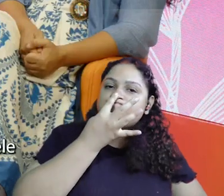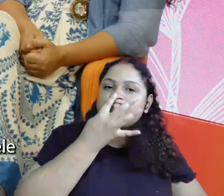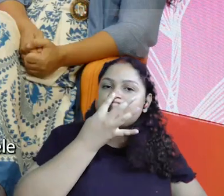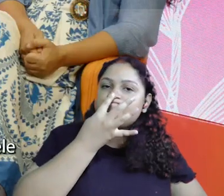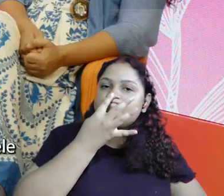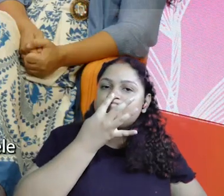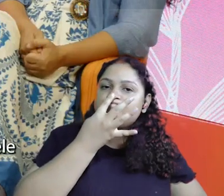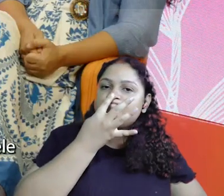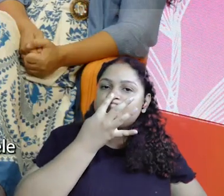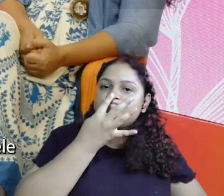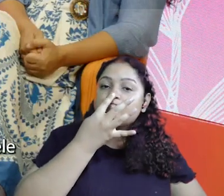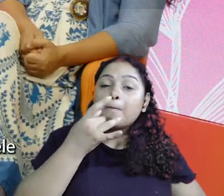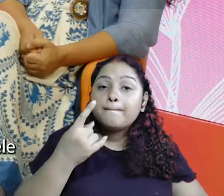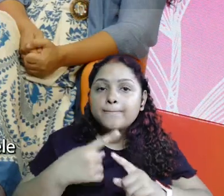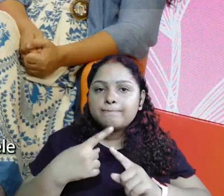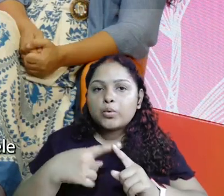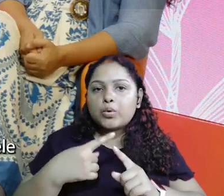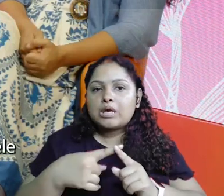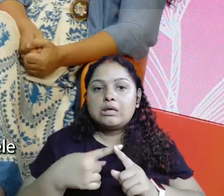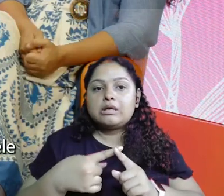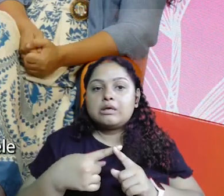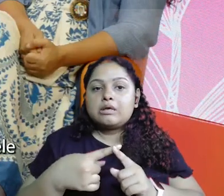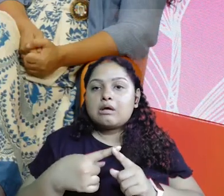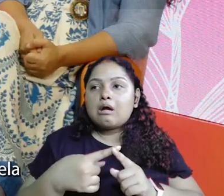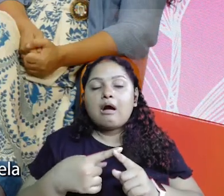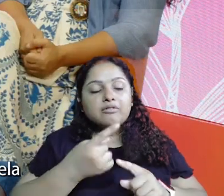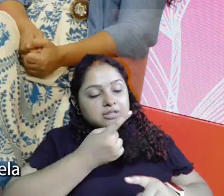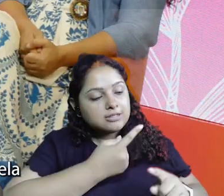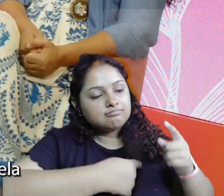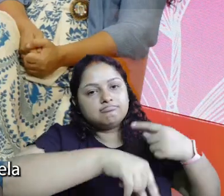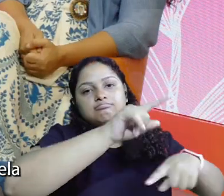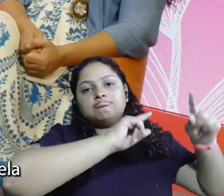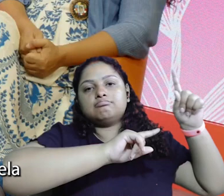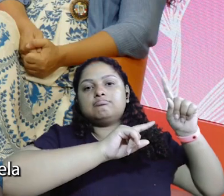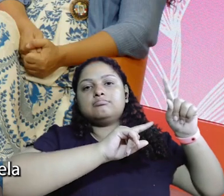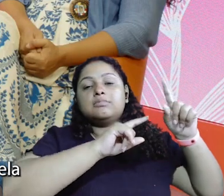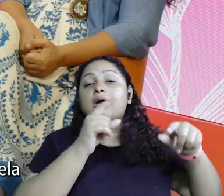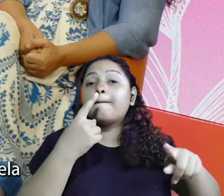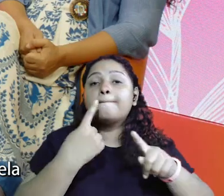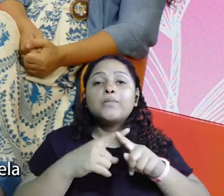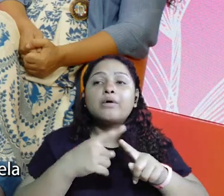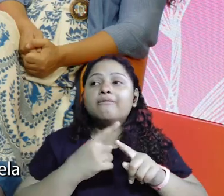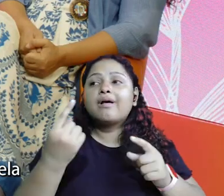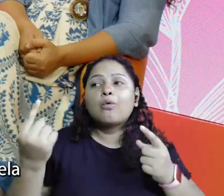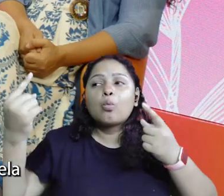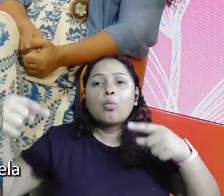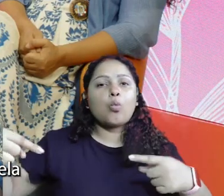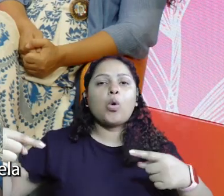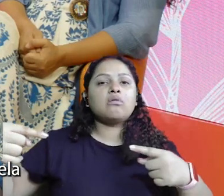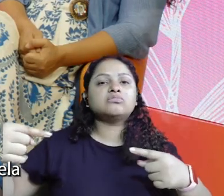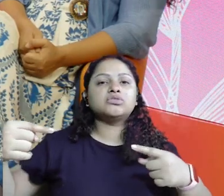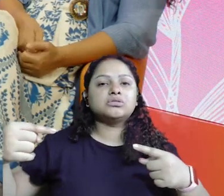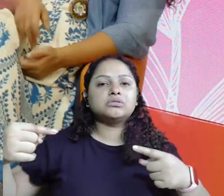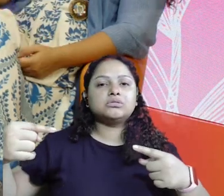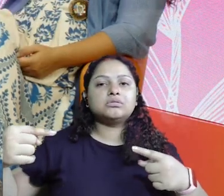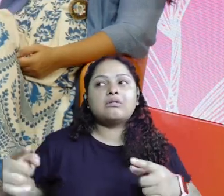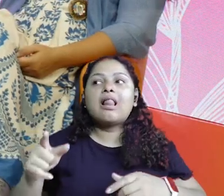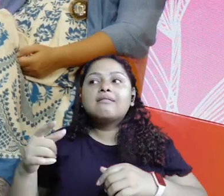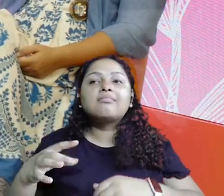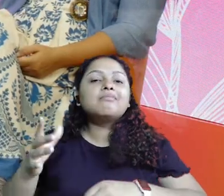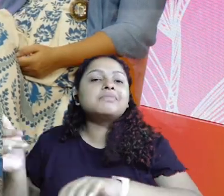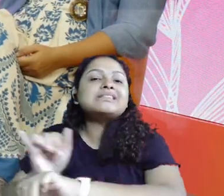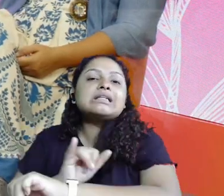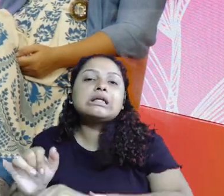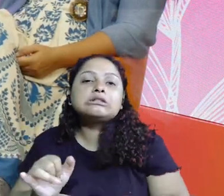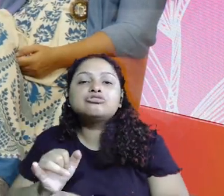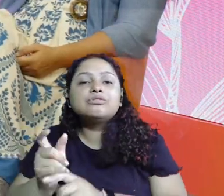olhe pro seu negócio e você faz ele crescer. Não é a sua concorrente. Porque a sua concorrente tá fazendo o negócio dela. E cada um